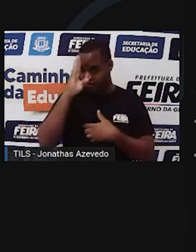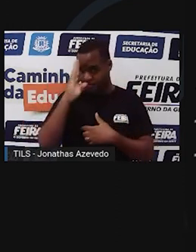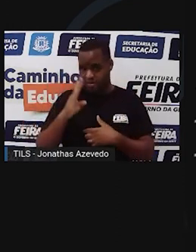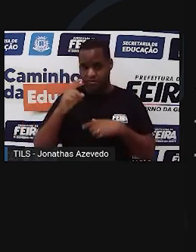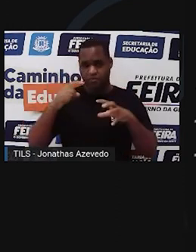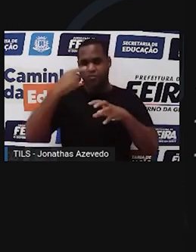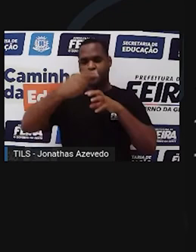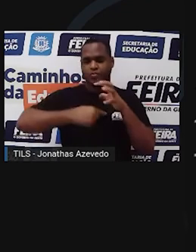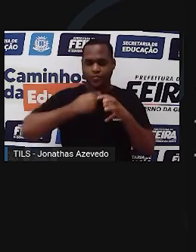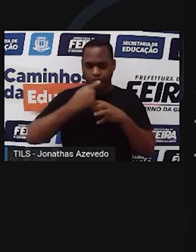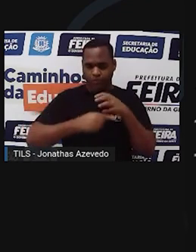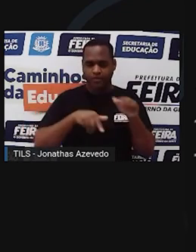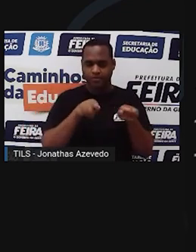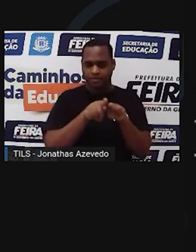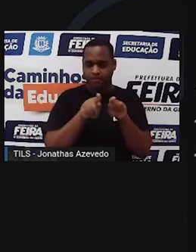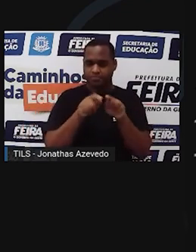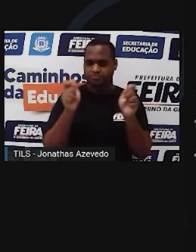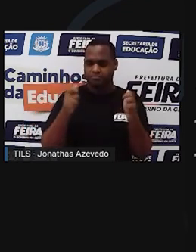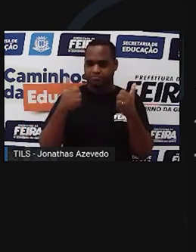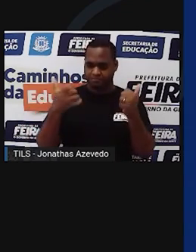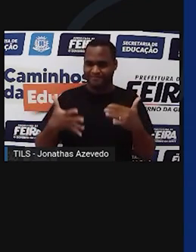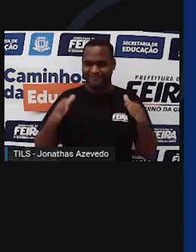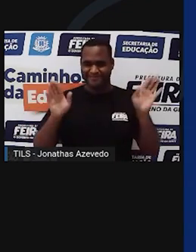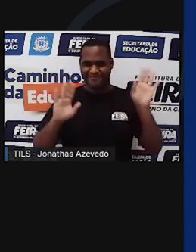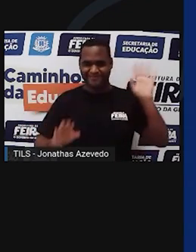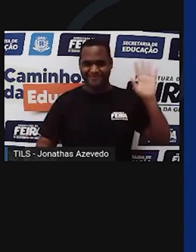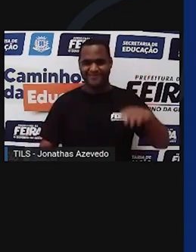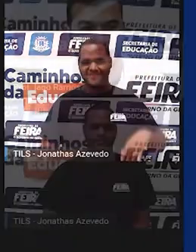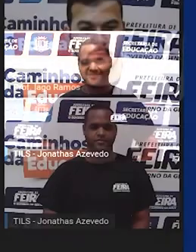mundo. Mas é isso aí, pessoal. Até a próxima aula.